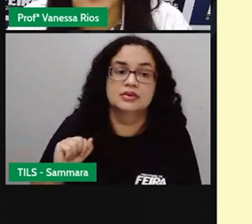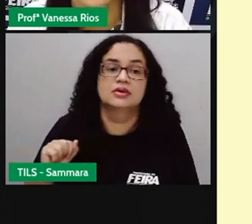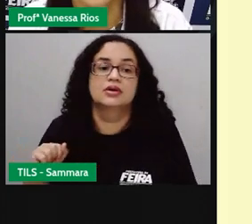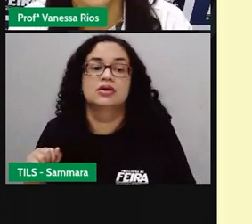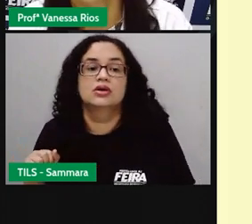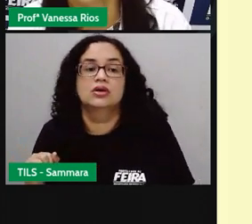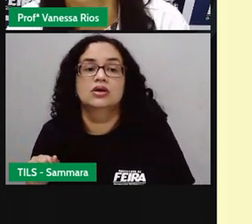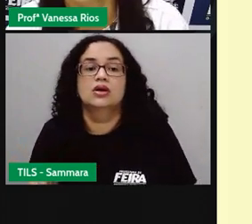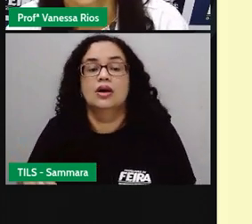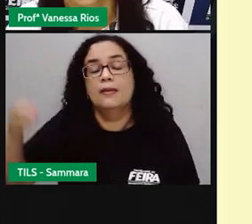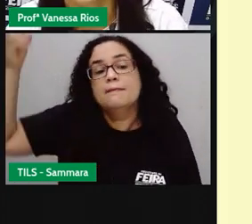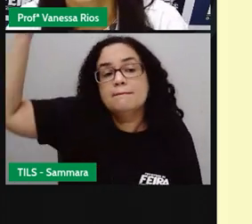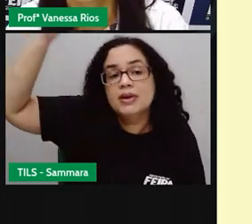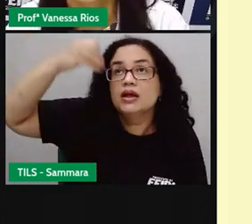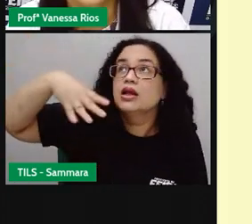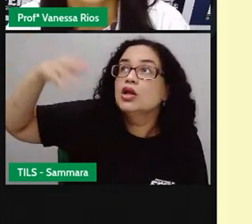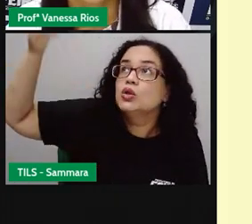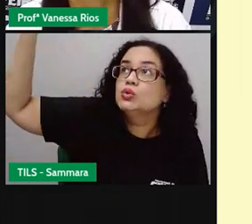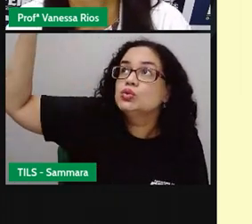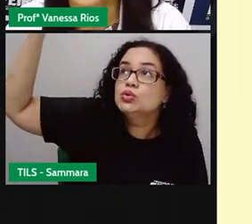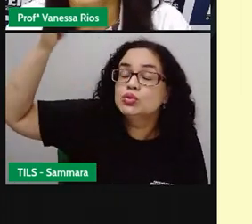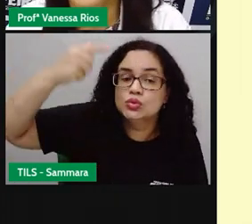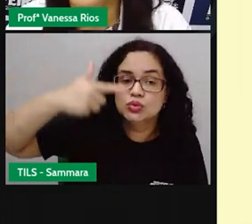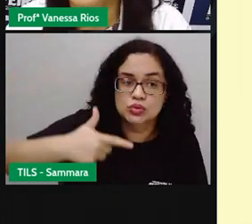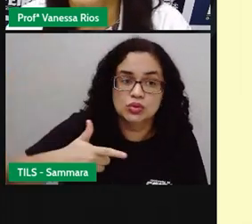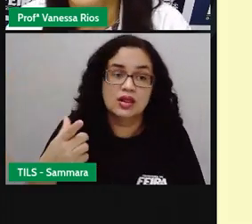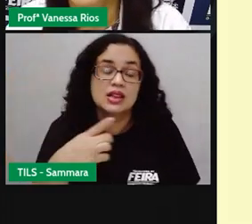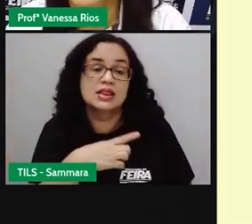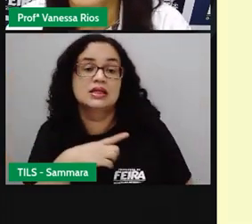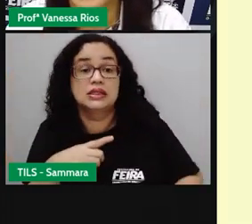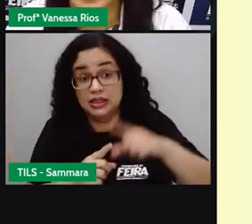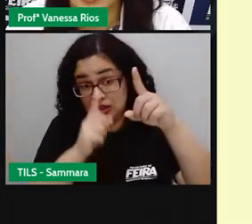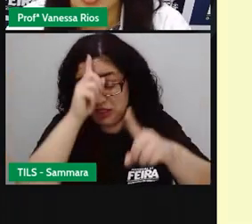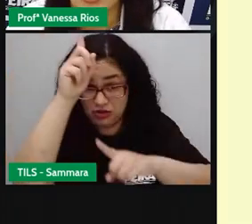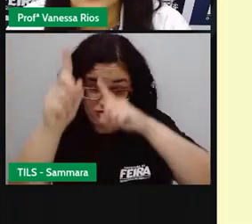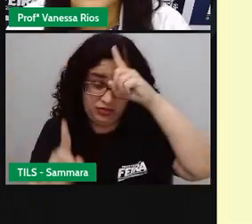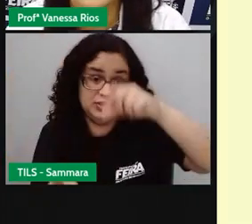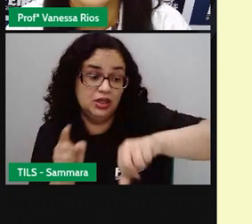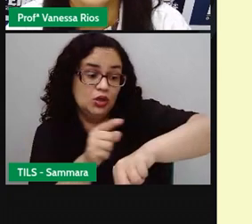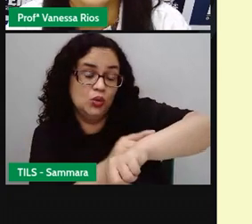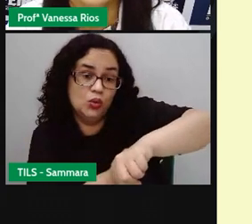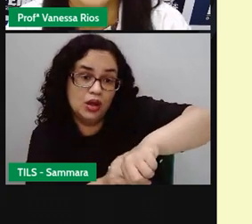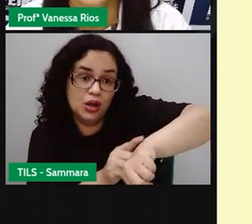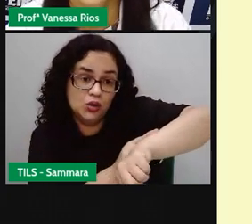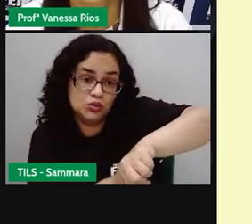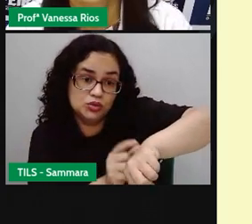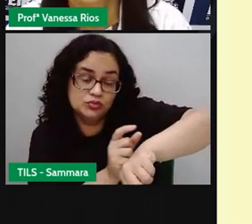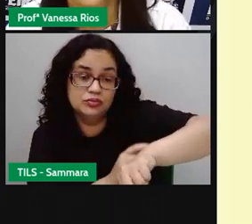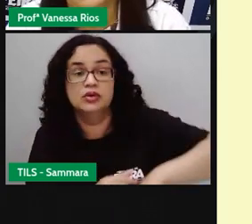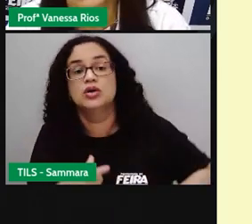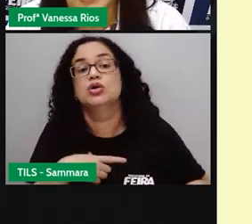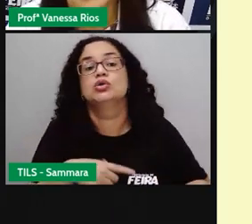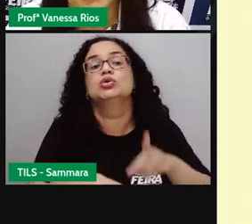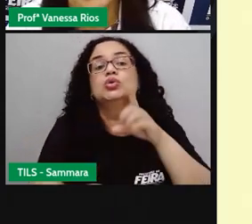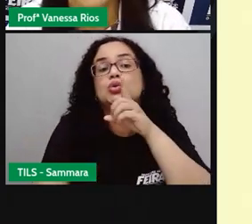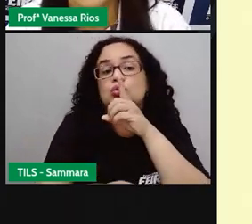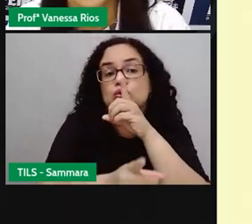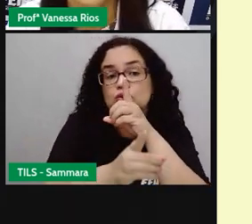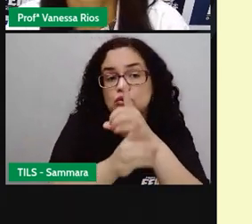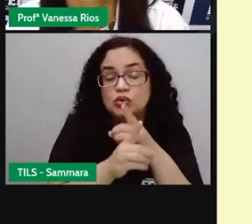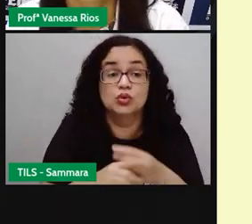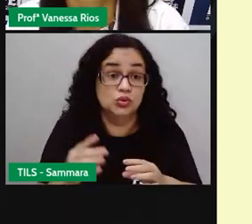principalmente pela luz do sol. A partir daí vieram as invenções dos relógios. E hoje a gente conta com